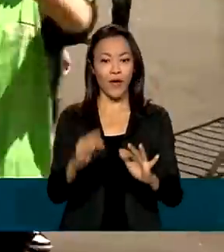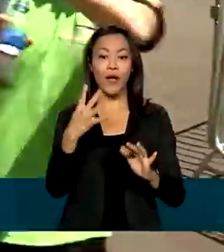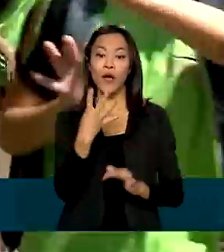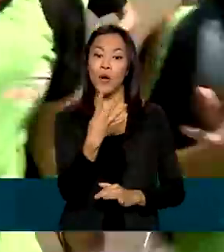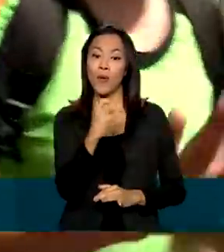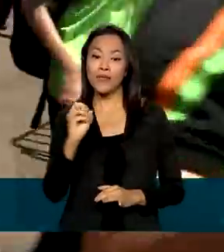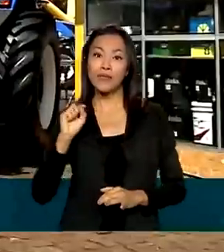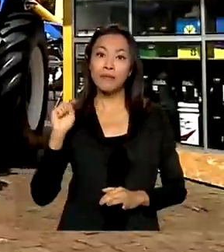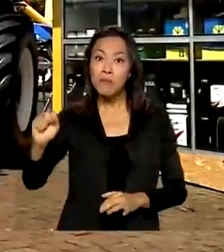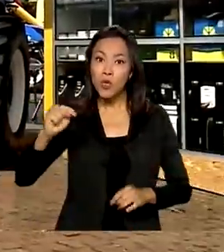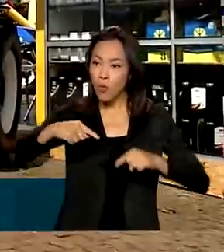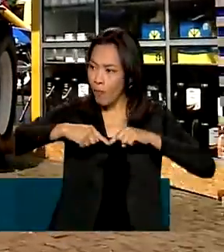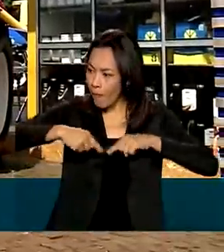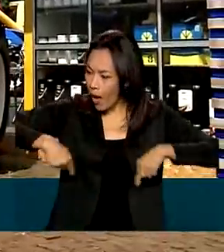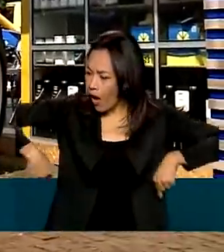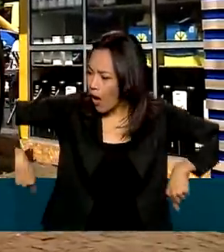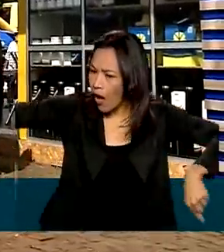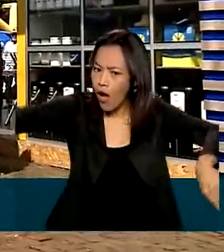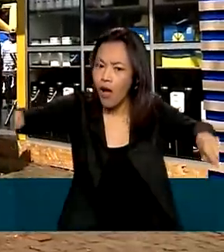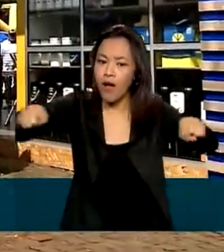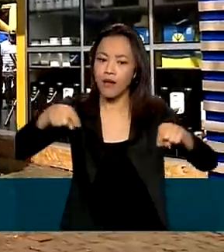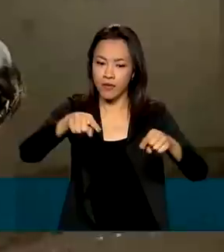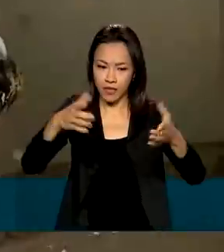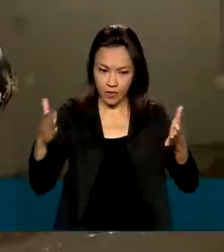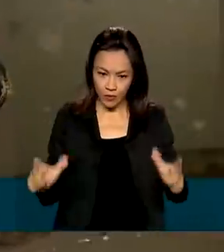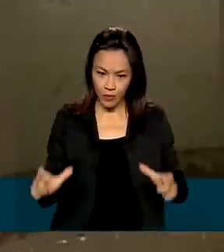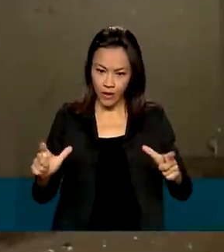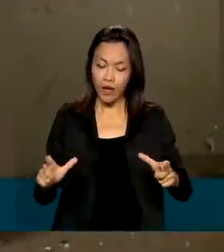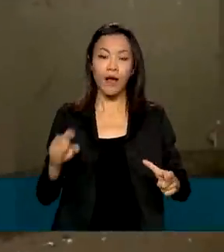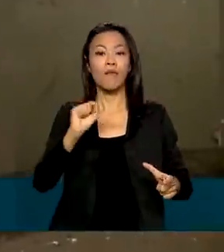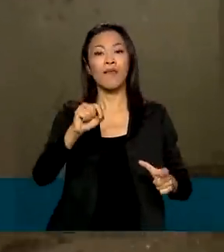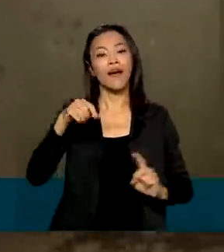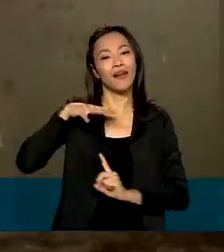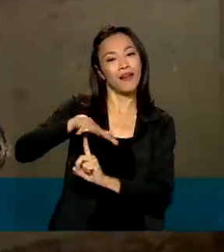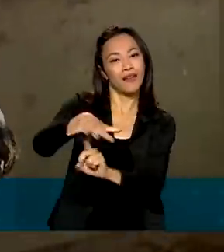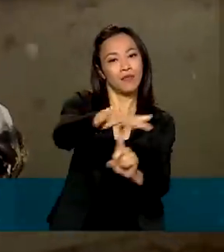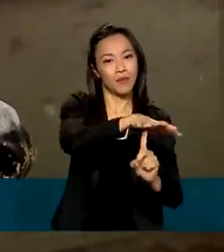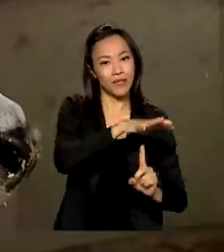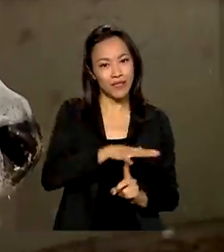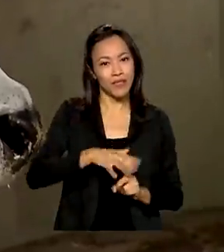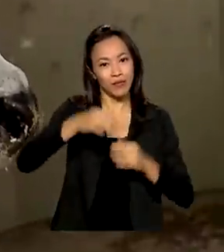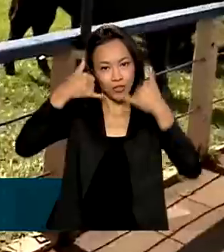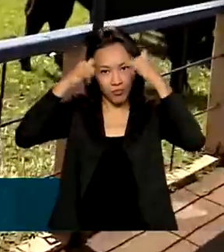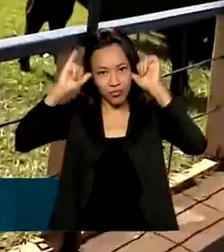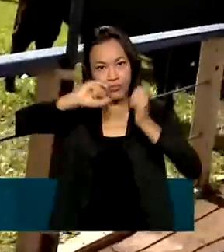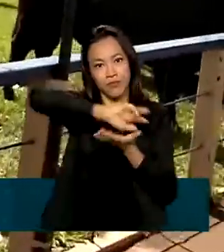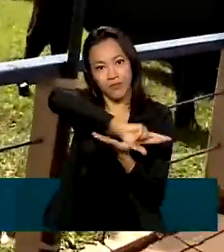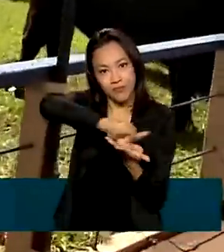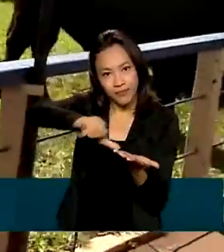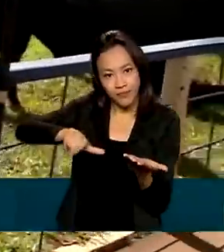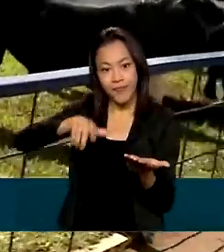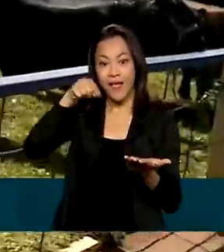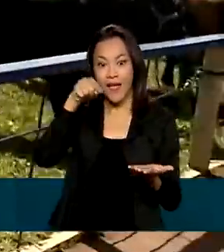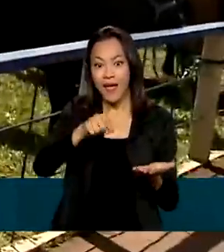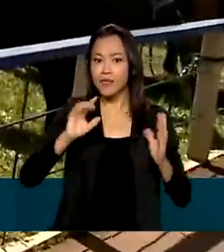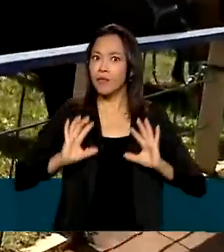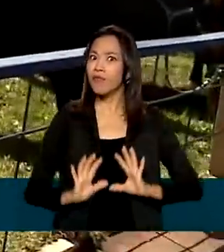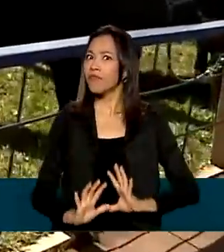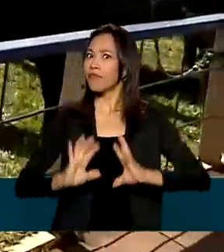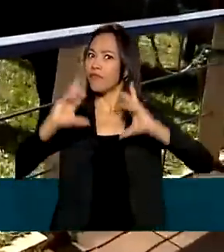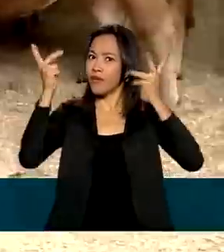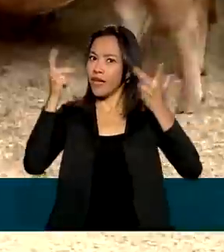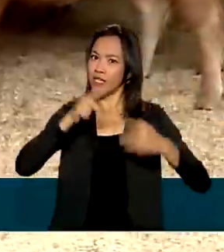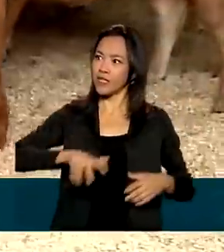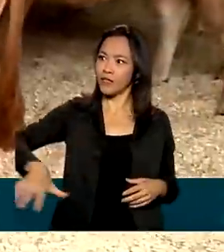metros quadrados do Parque Governador Neibraga para a Expo Londrina 2022. É a maior festa popular da